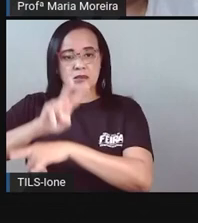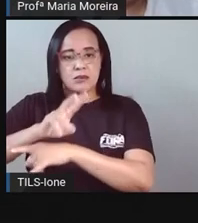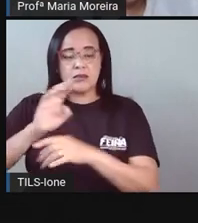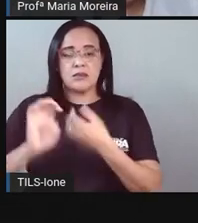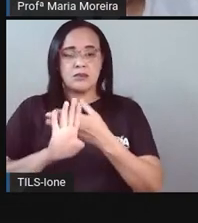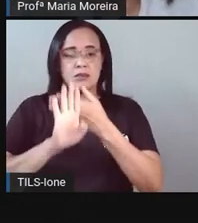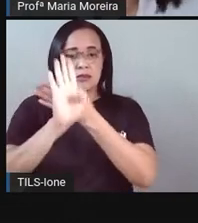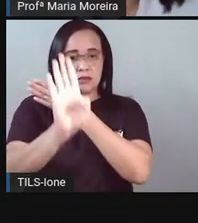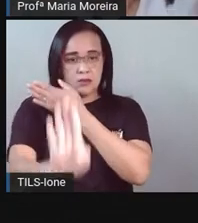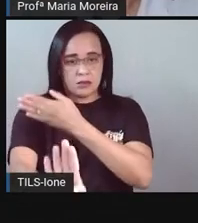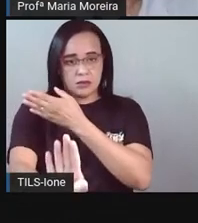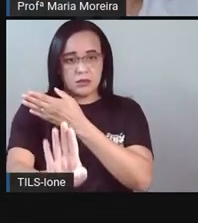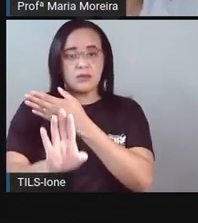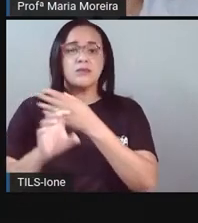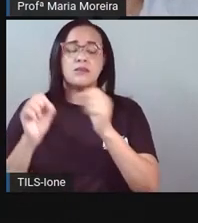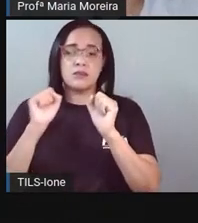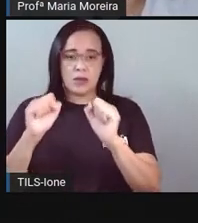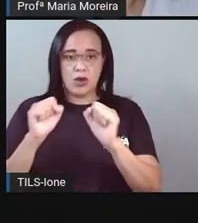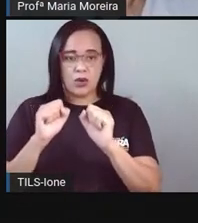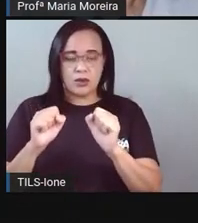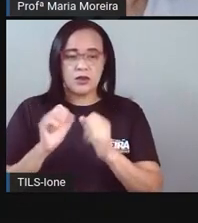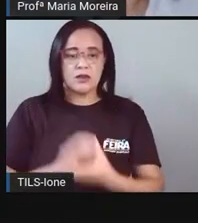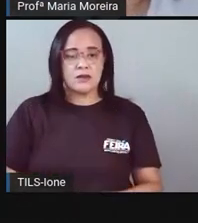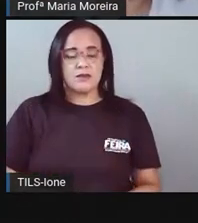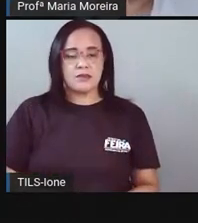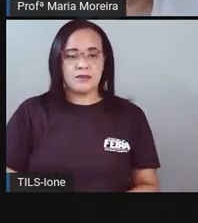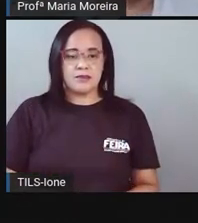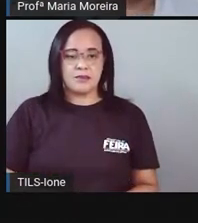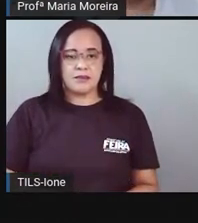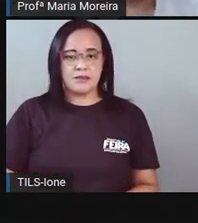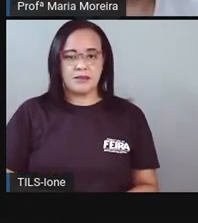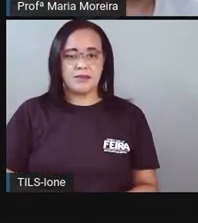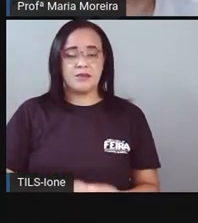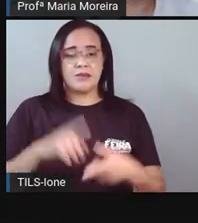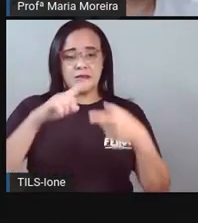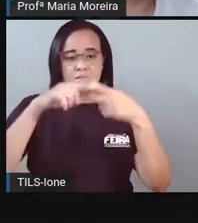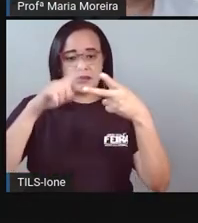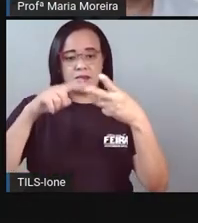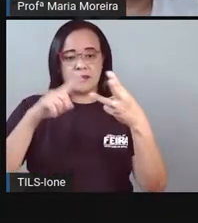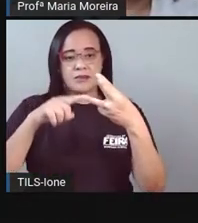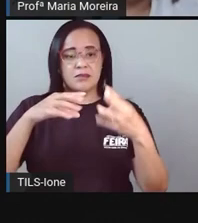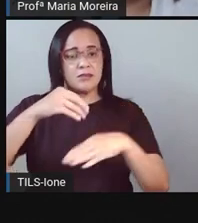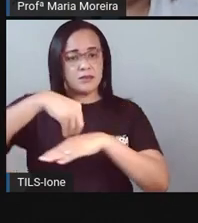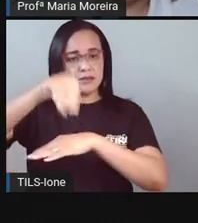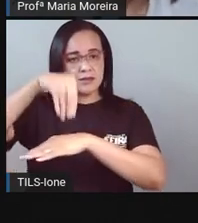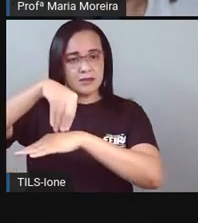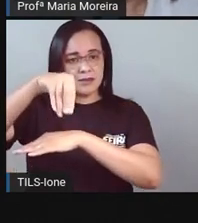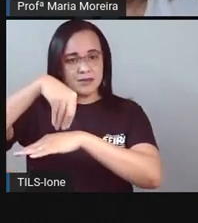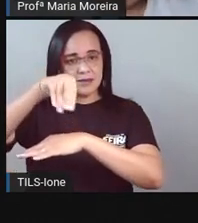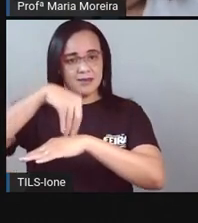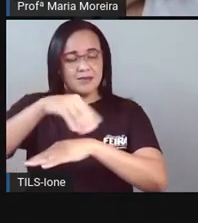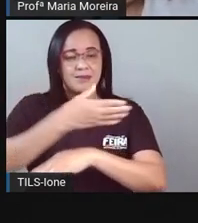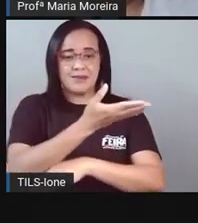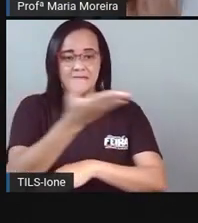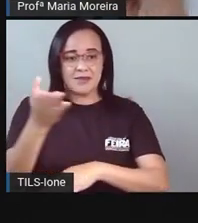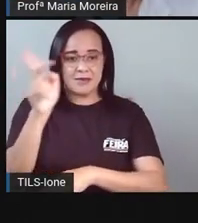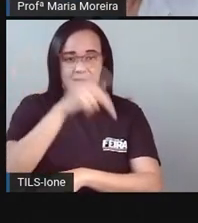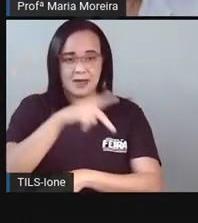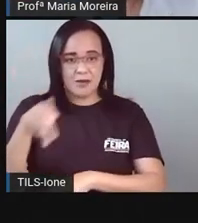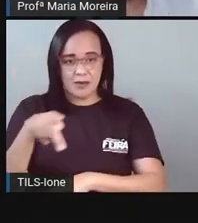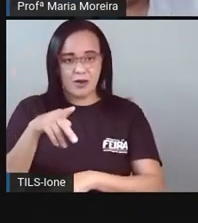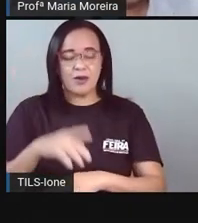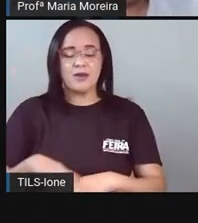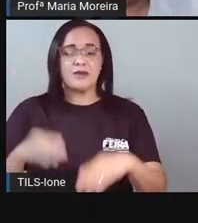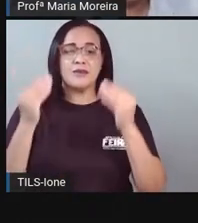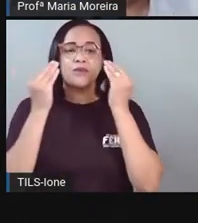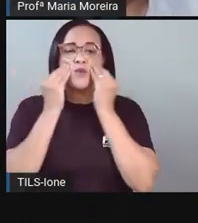social, se possível for. Não sendo possível, sigam essas três diquinhas. De lavar a mão, usar o álcool em gel e usarem máscara. Um